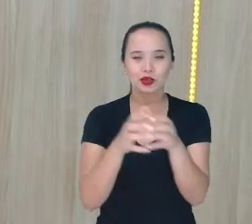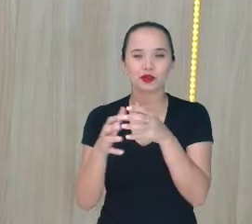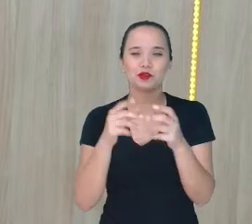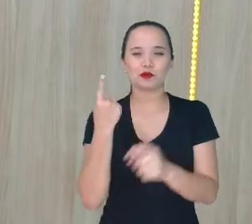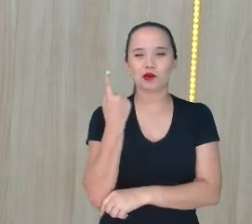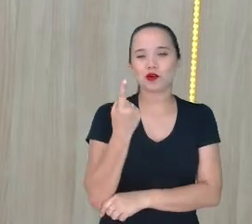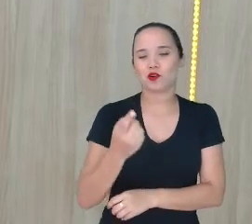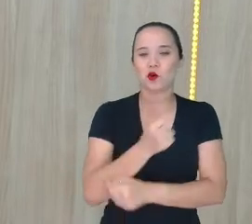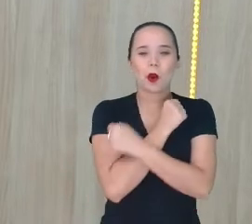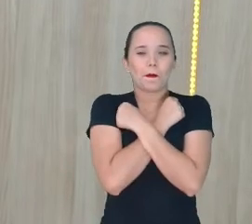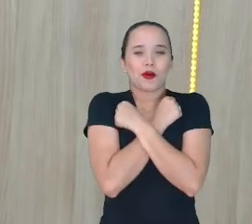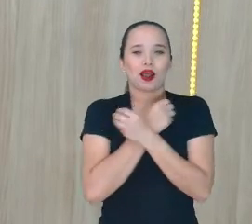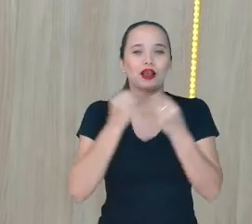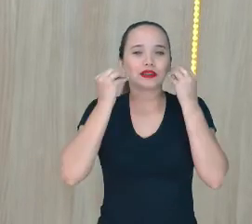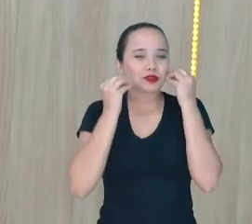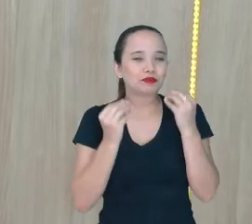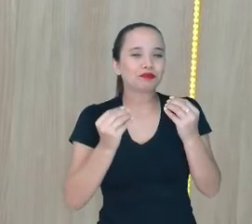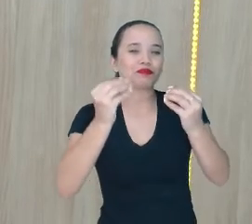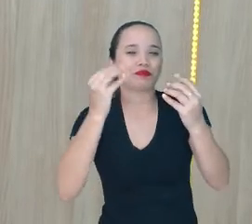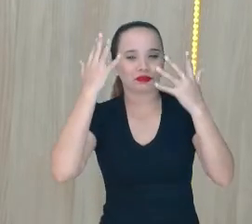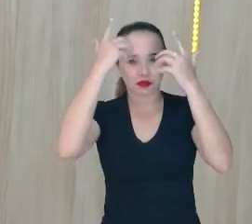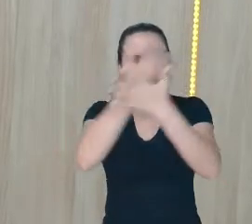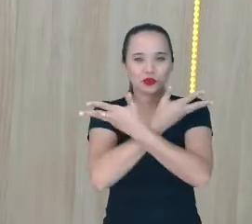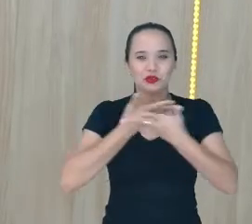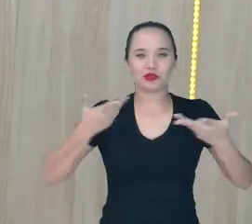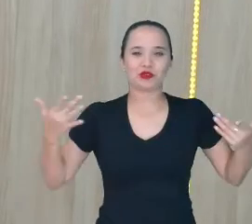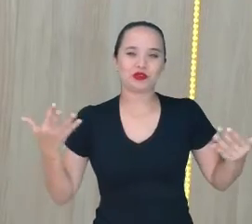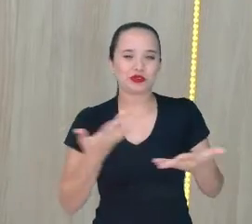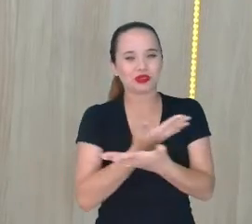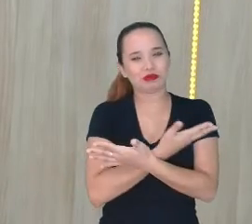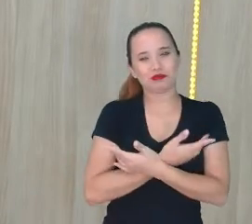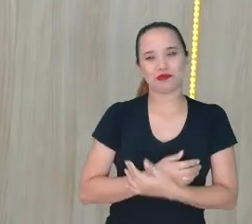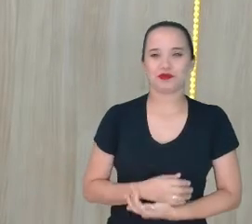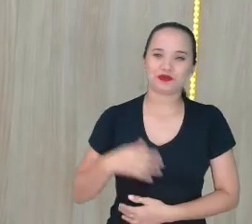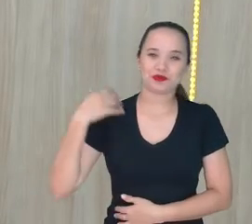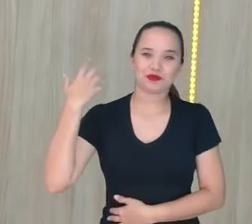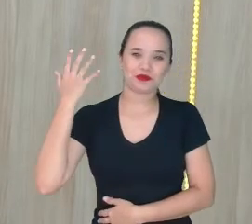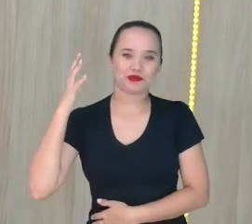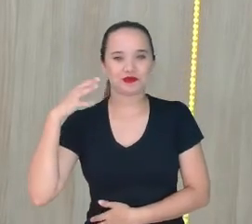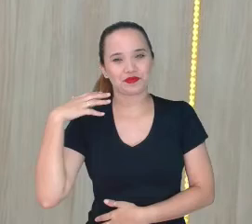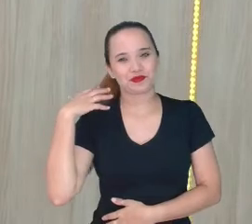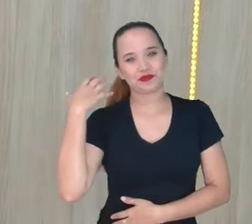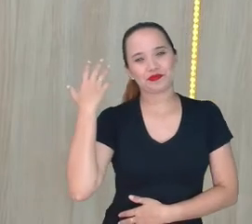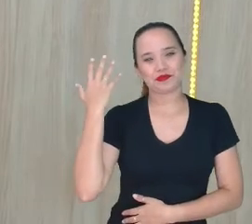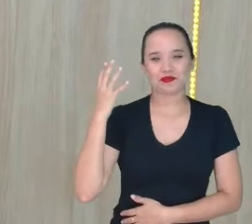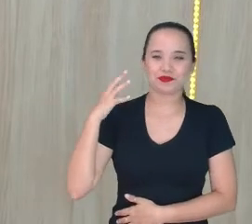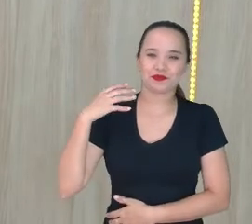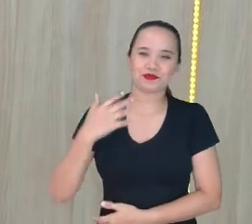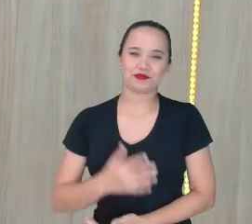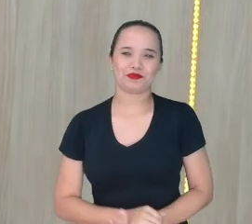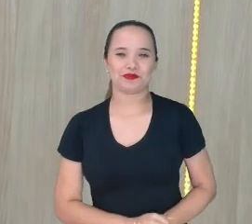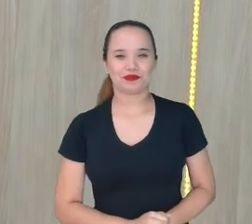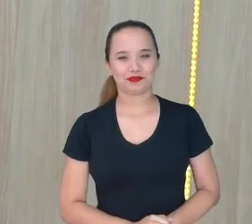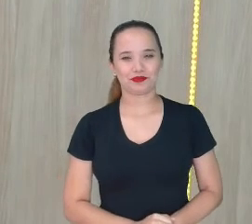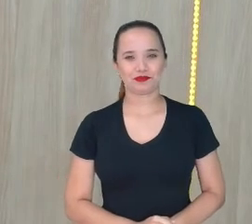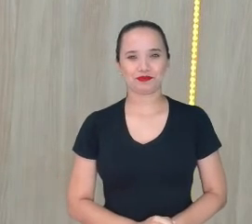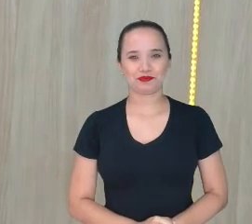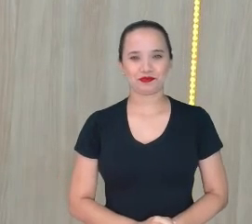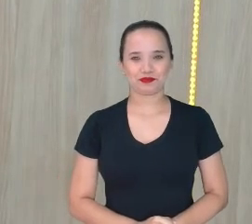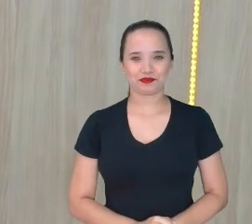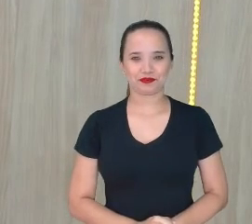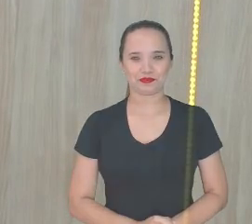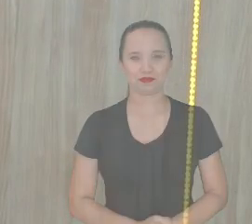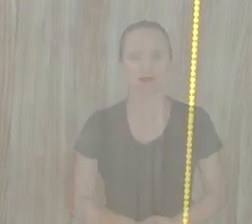Forte abraço Beijo Do rostinho lindo E a plenitude É o nosso amor Isso pode